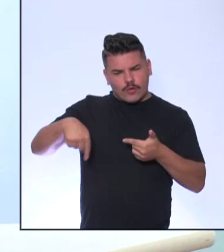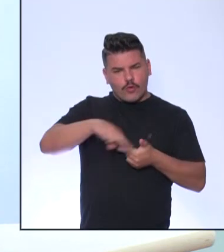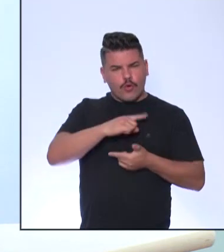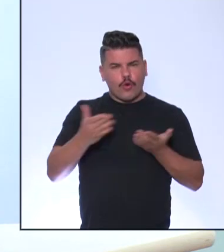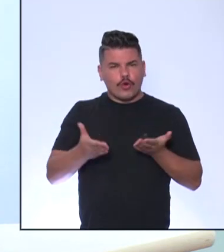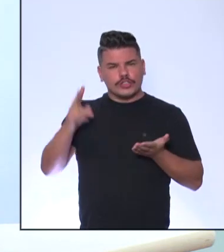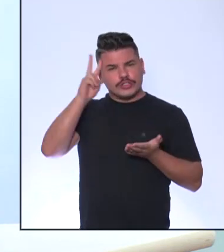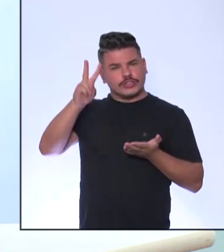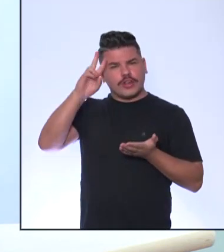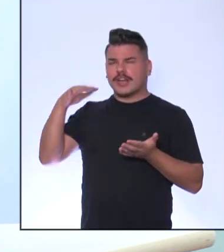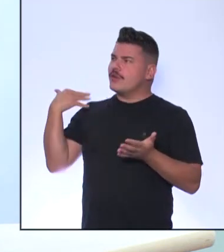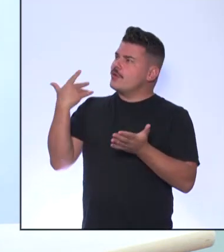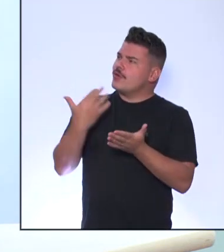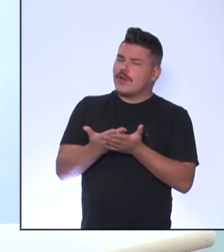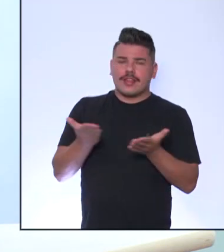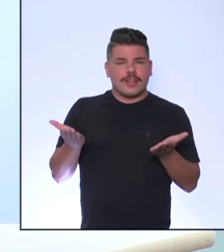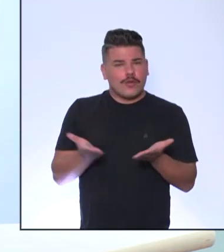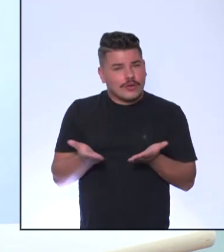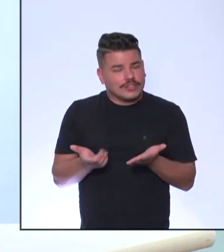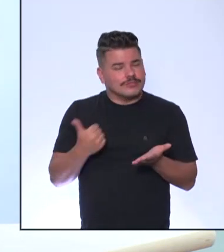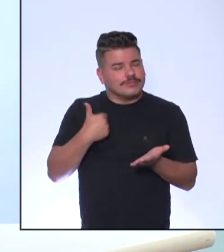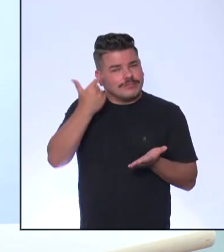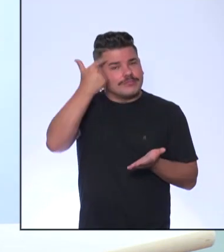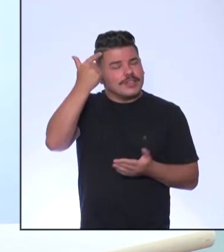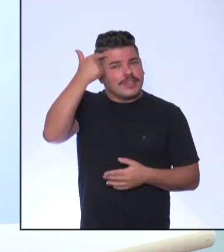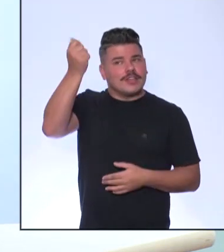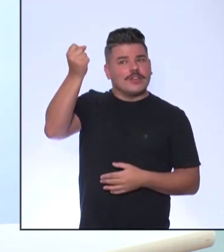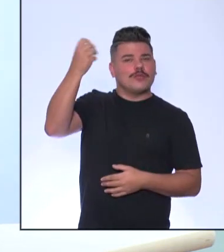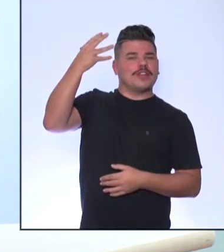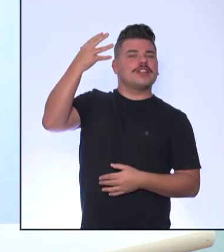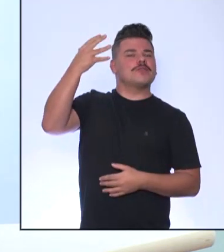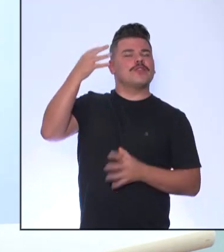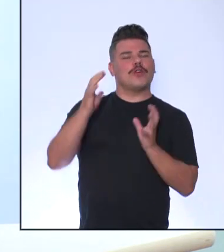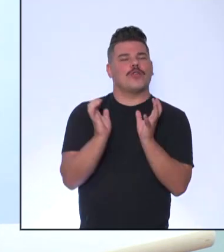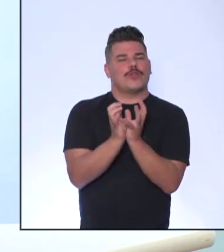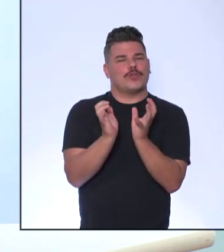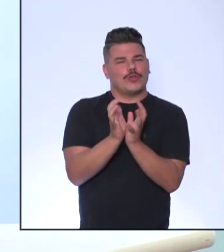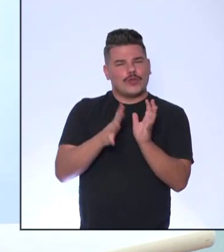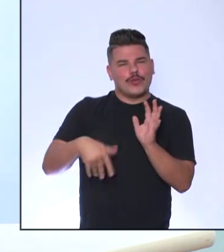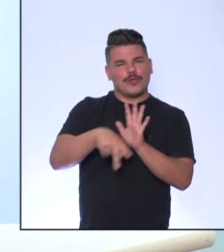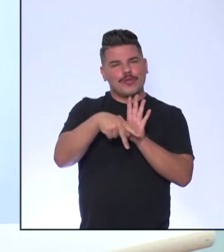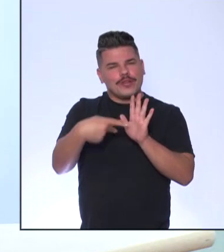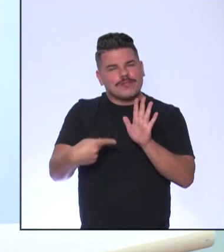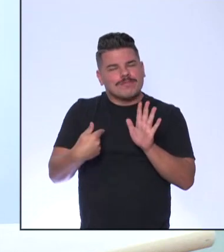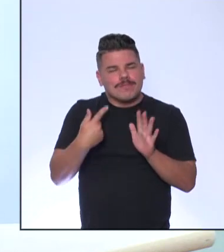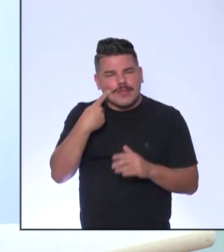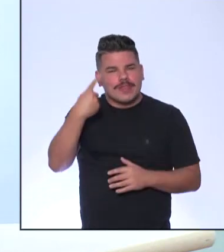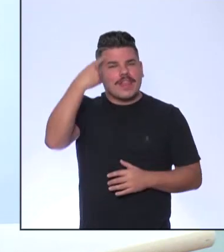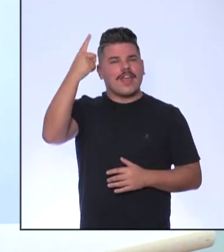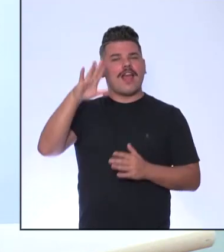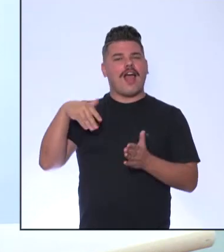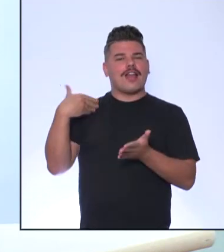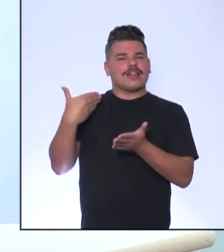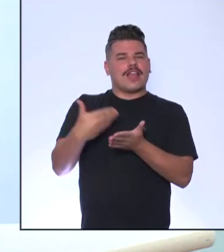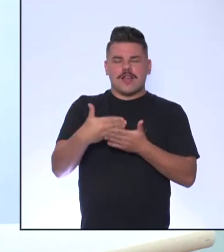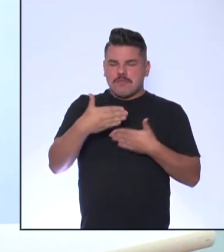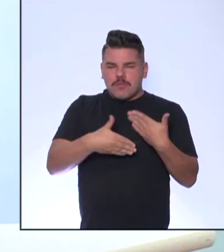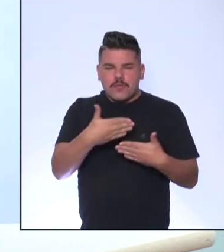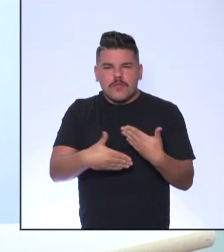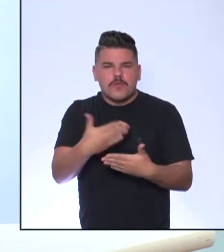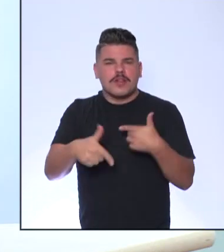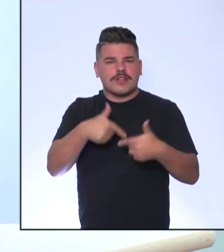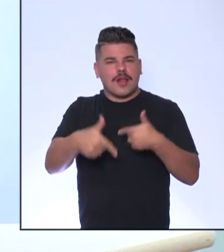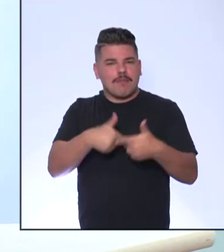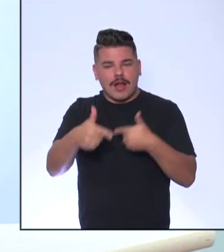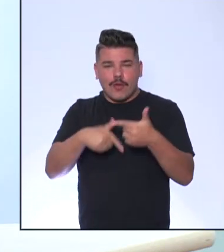vê isso presencialmente Essas ideias iluministas A gente verifica que essas ideias iluministas Continuaram, permearam E